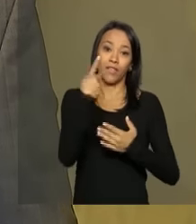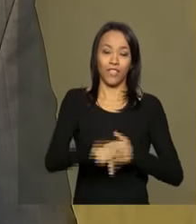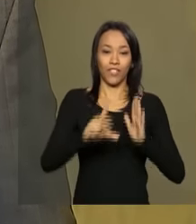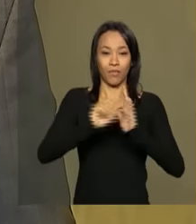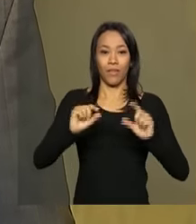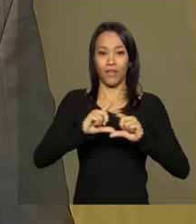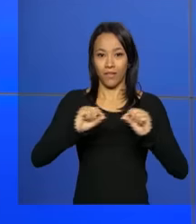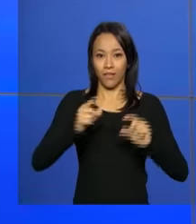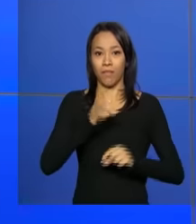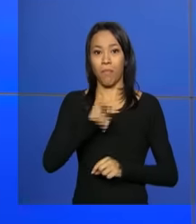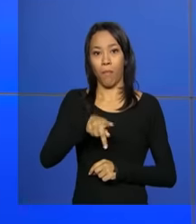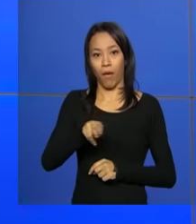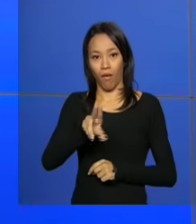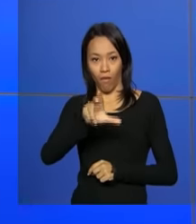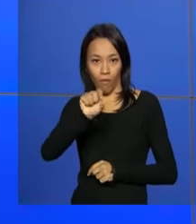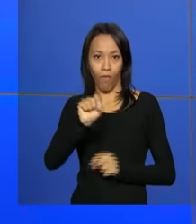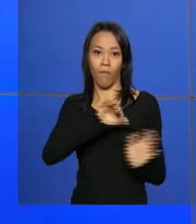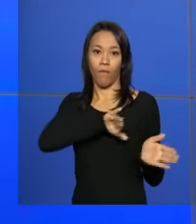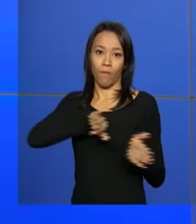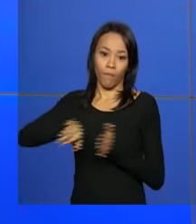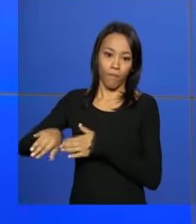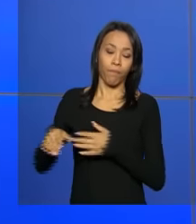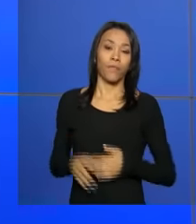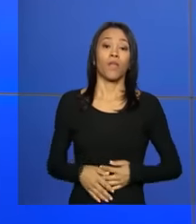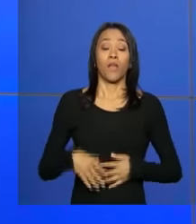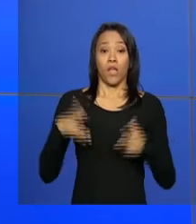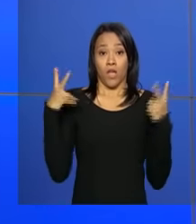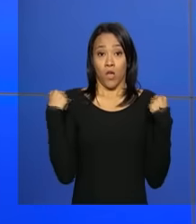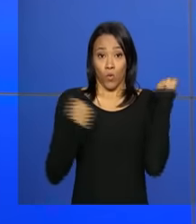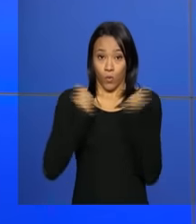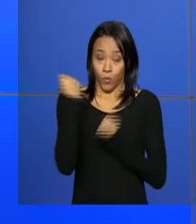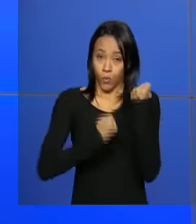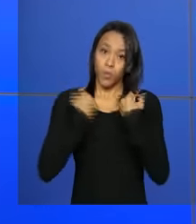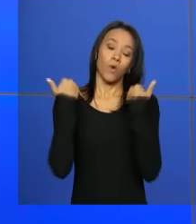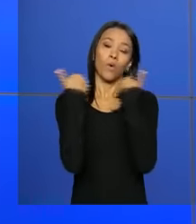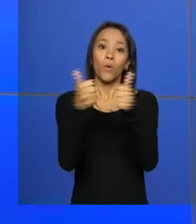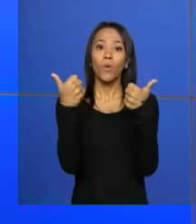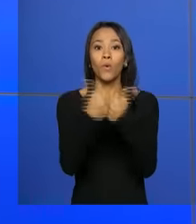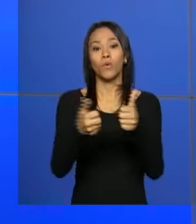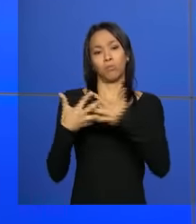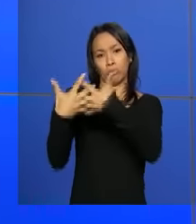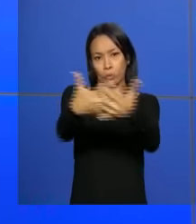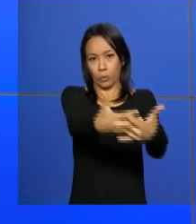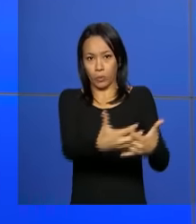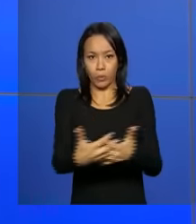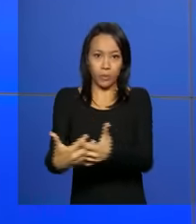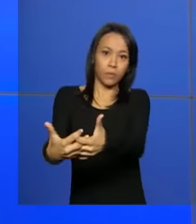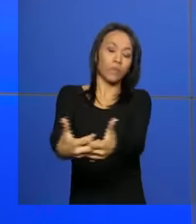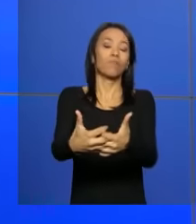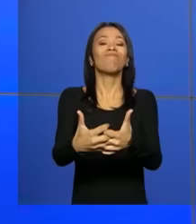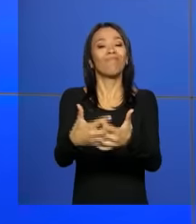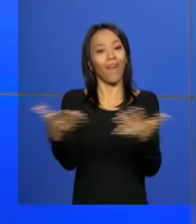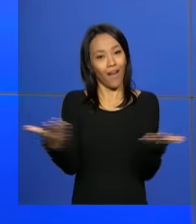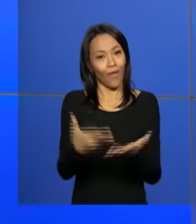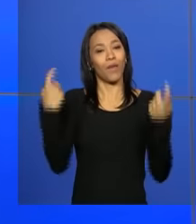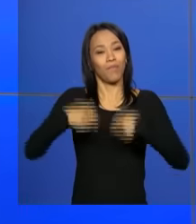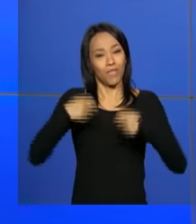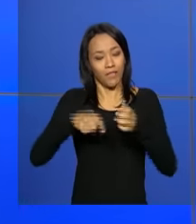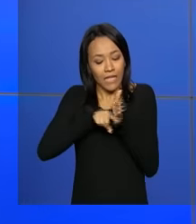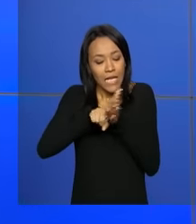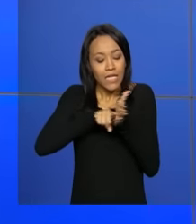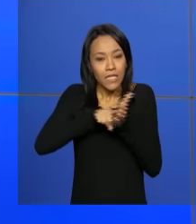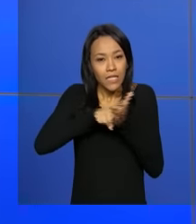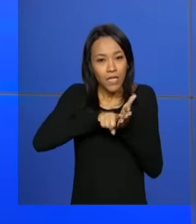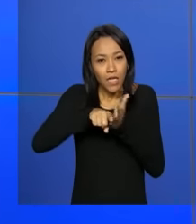Paulo La Sálvia. Motoristas que trabalham com transporte rodoviário, de cargas e de passageiros, agora precisam fazer